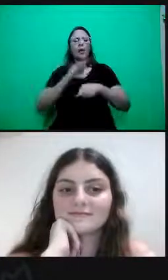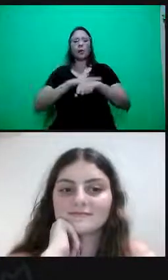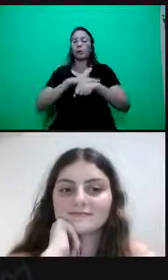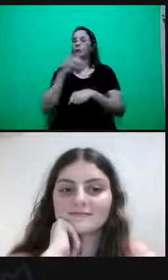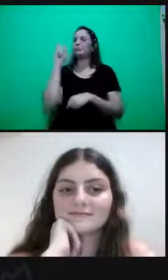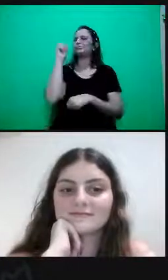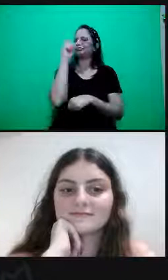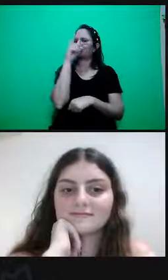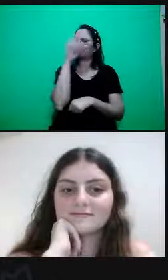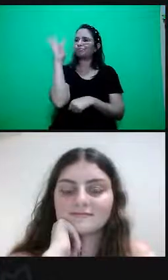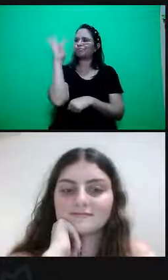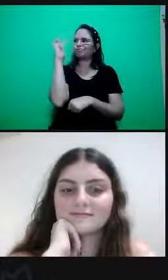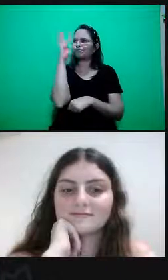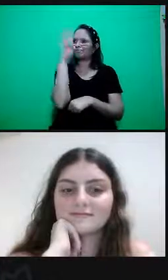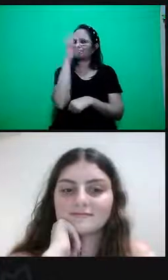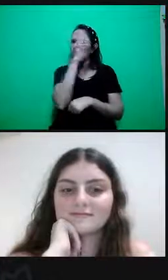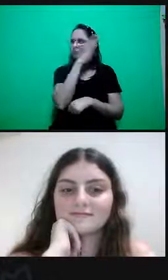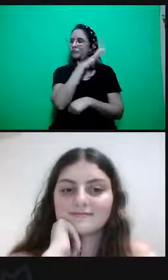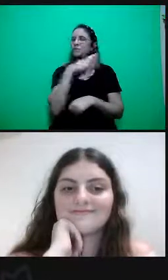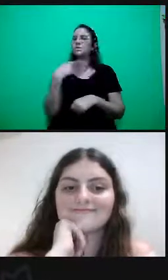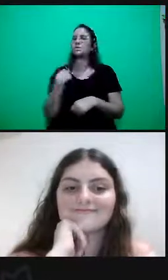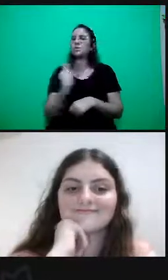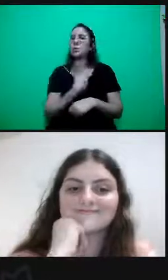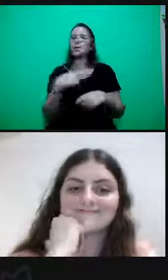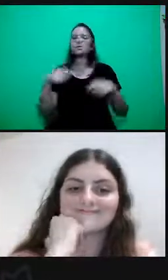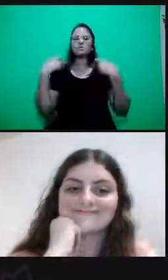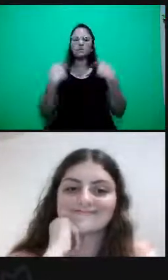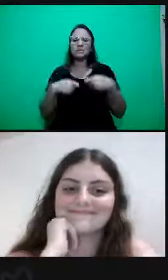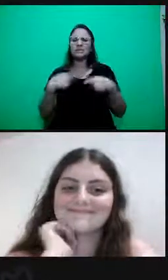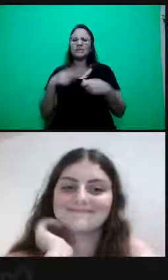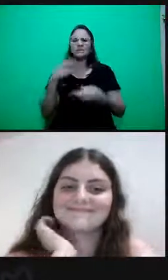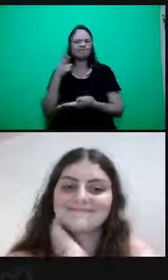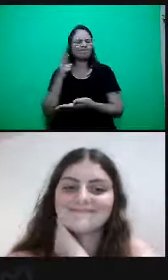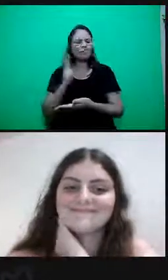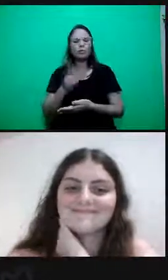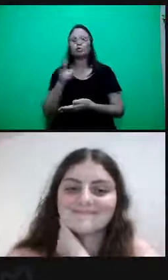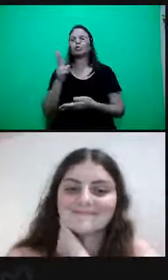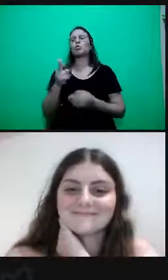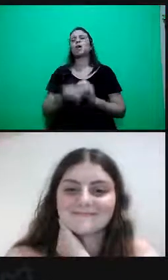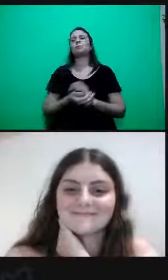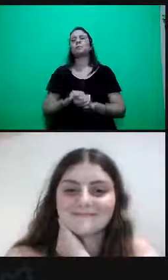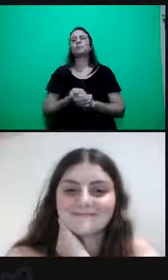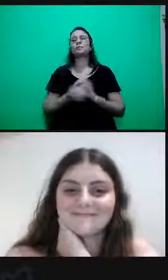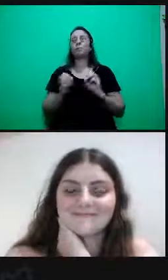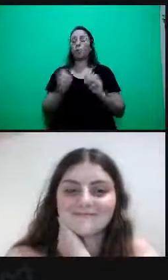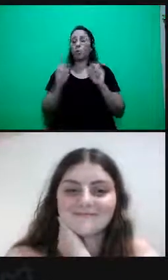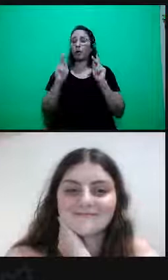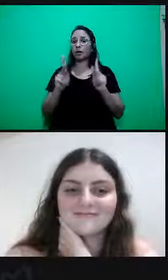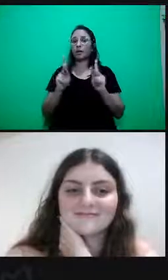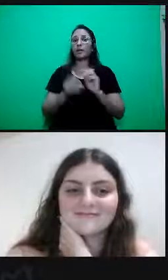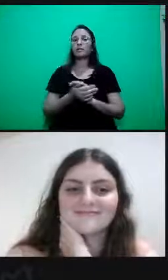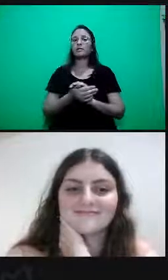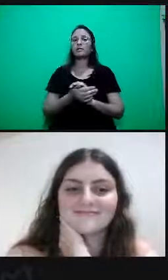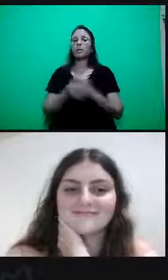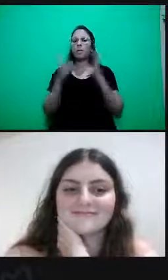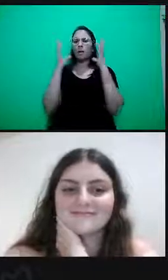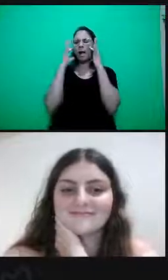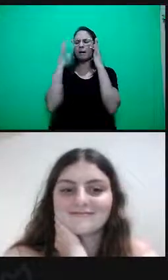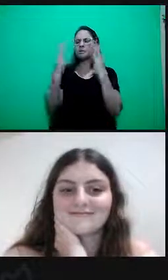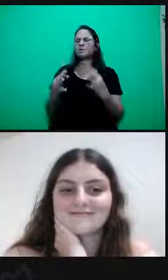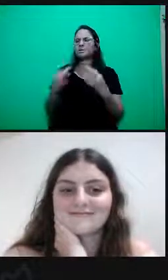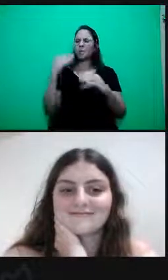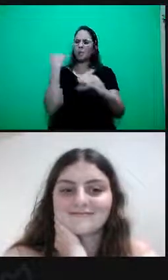a gente precisa continuar de alguma forma. Então, é isso, fiquem atentos nos e-mails de inscrição, que